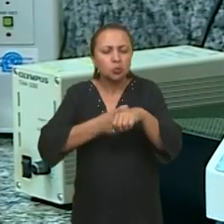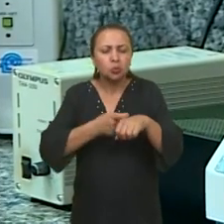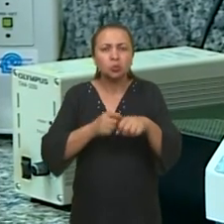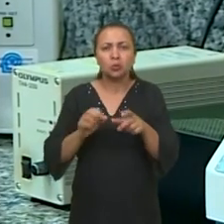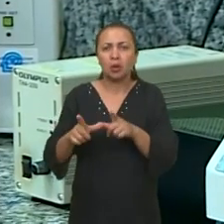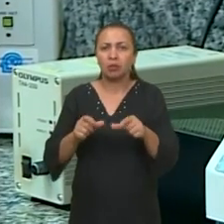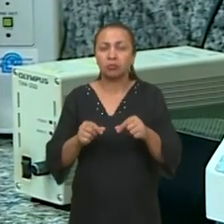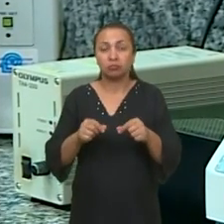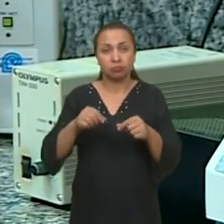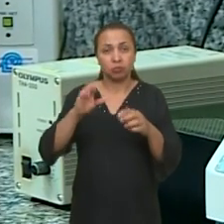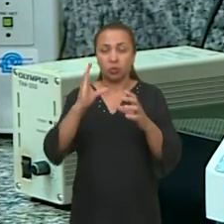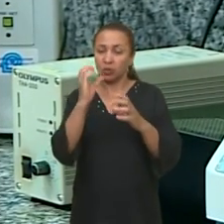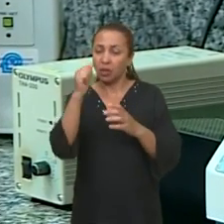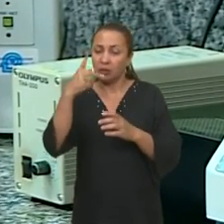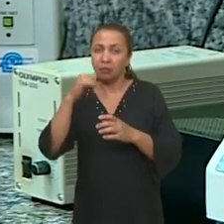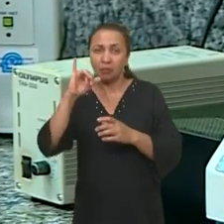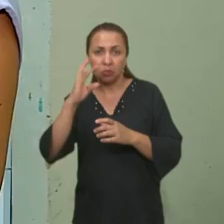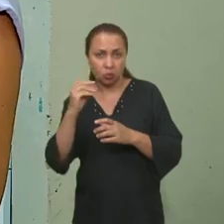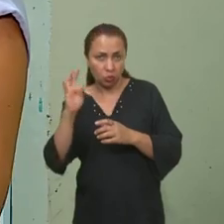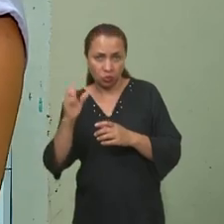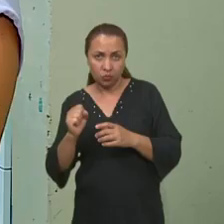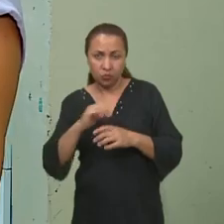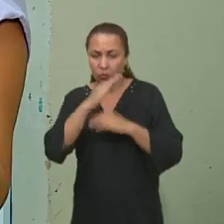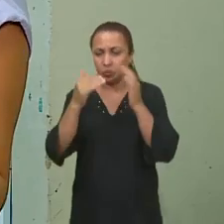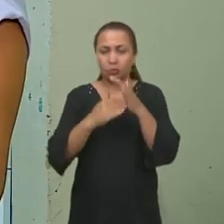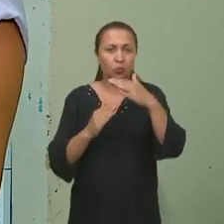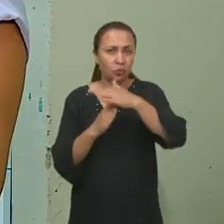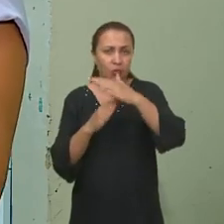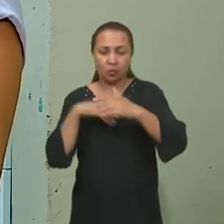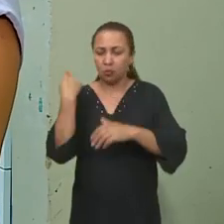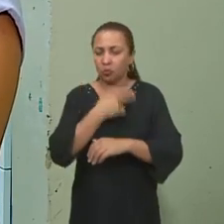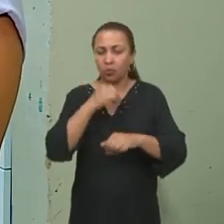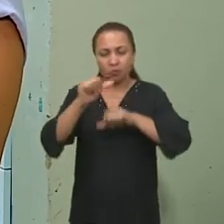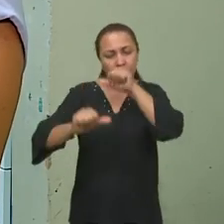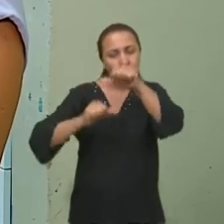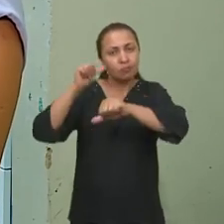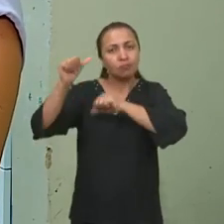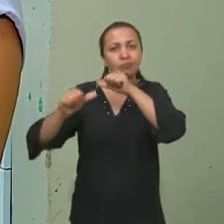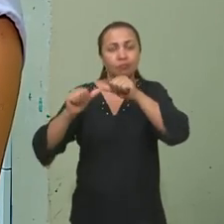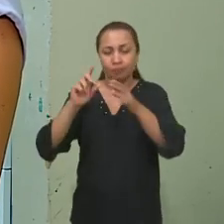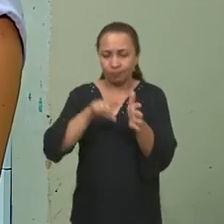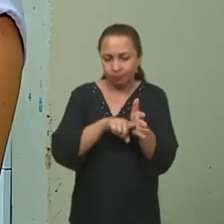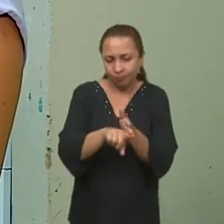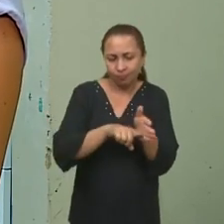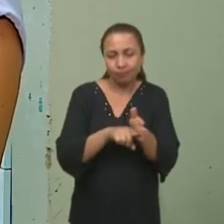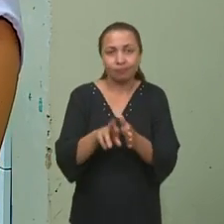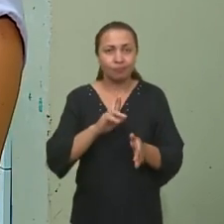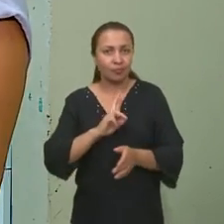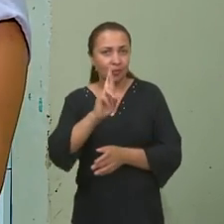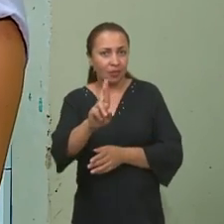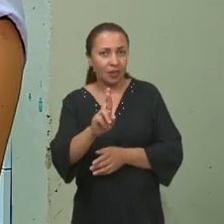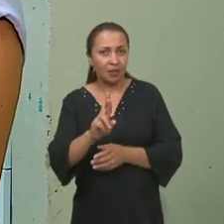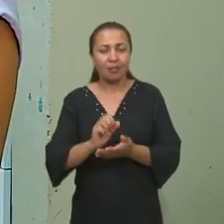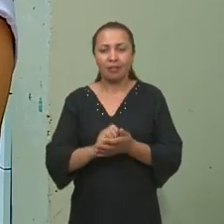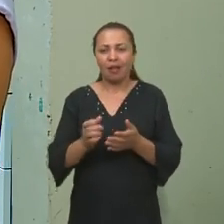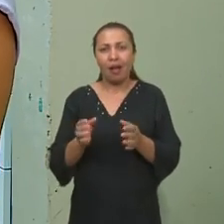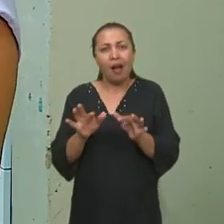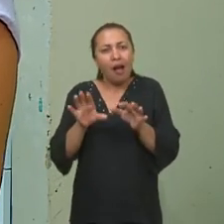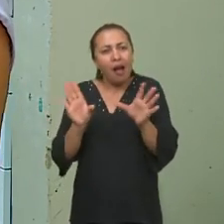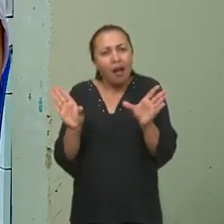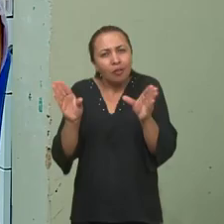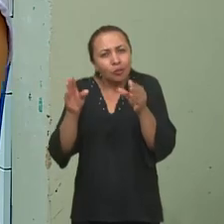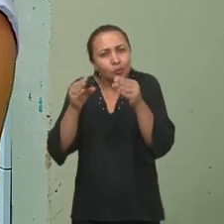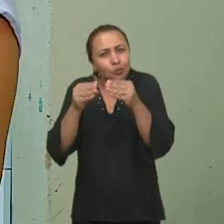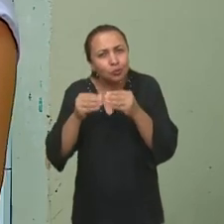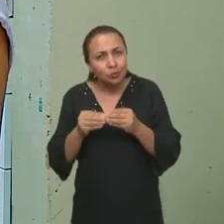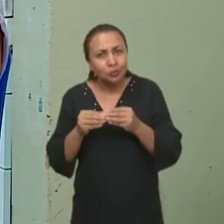especiais, nos capacitores. Em todo esse tempo, a gente desenvolve pesquisas referentes à síntese